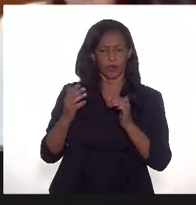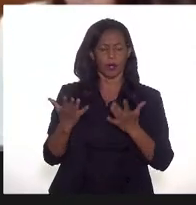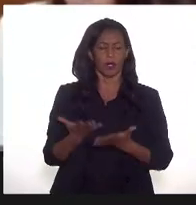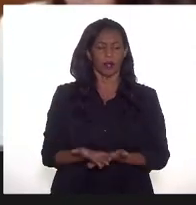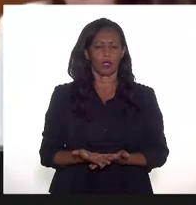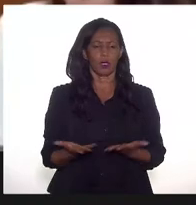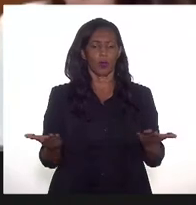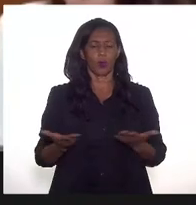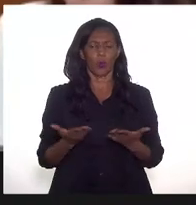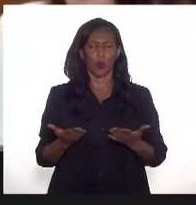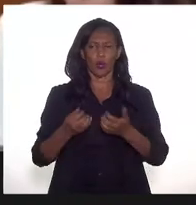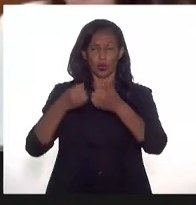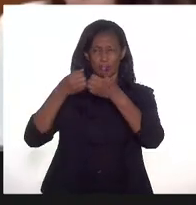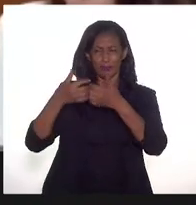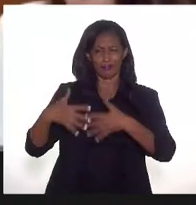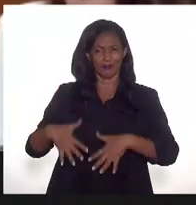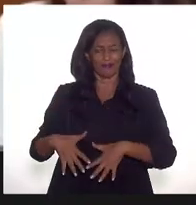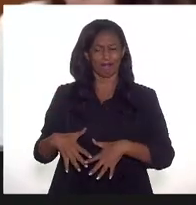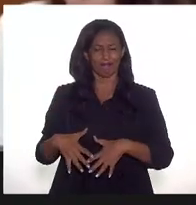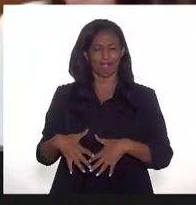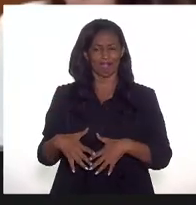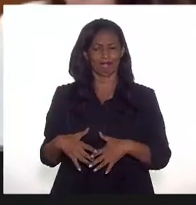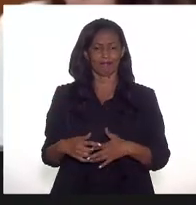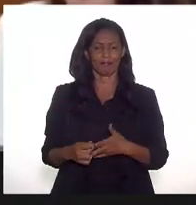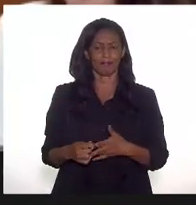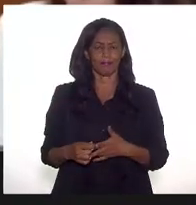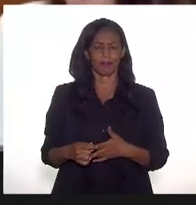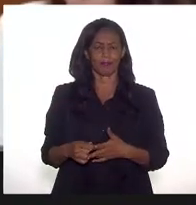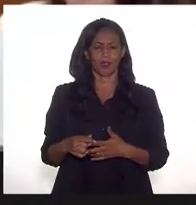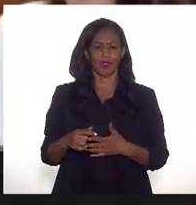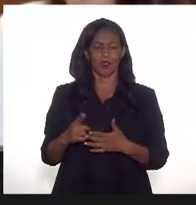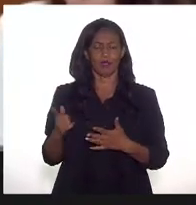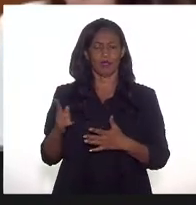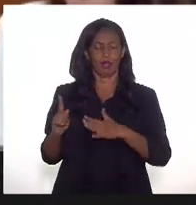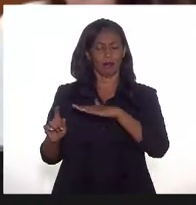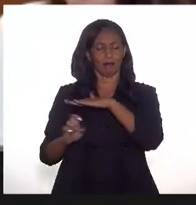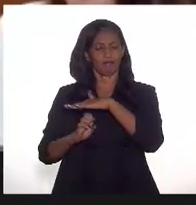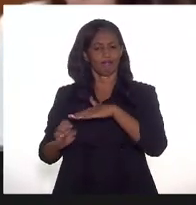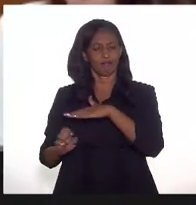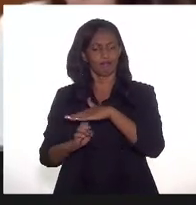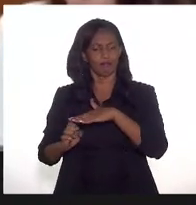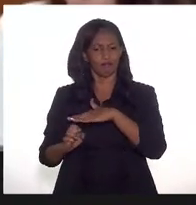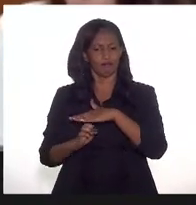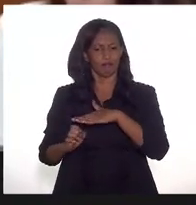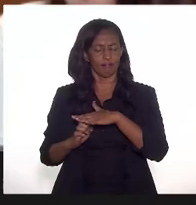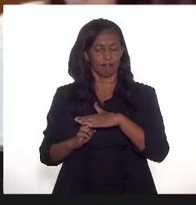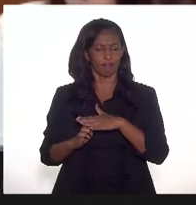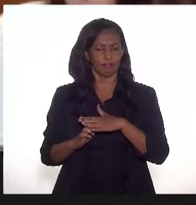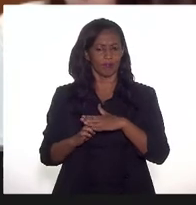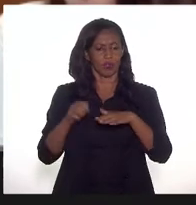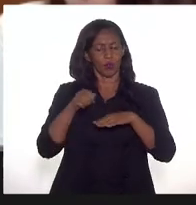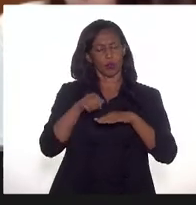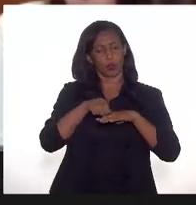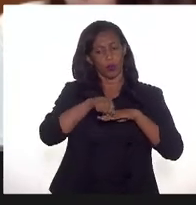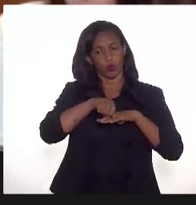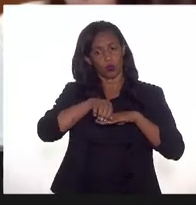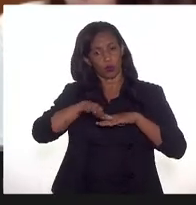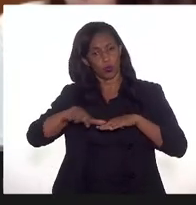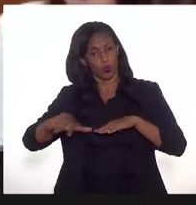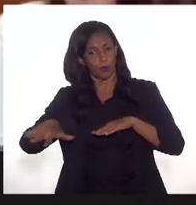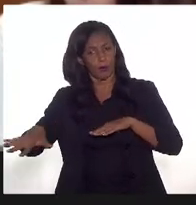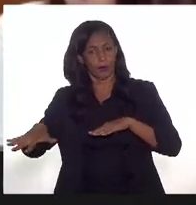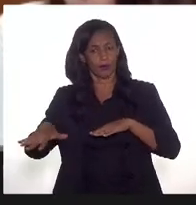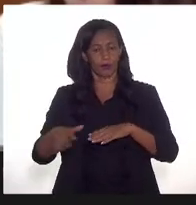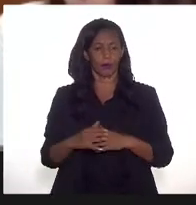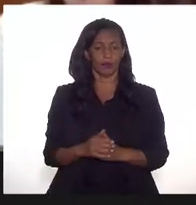o prejuízo é do concessionário, caso, que tem produto de escoamento, com algumas